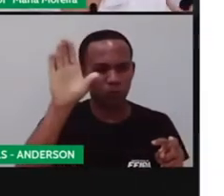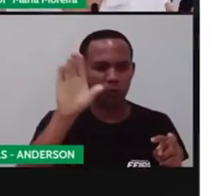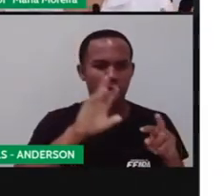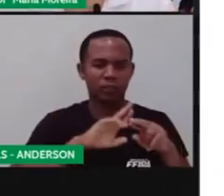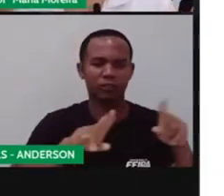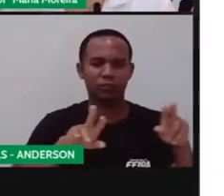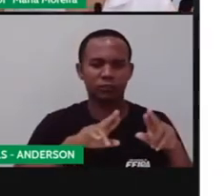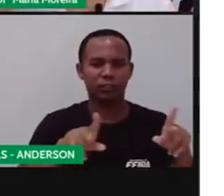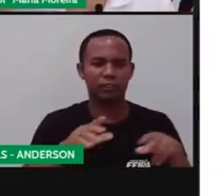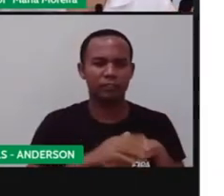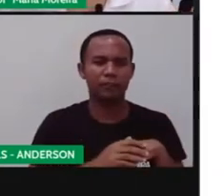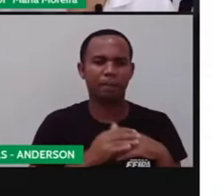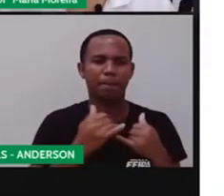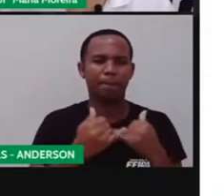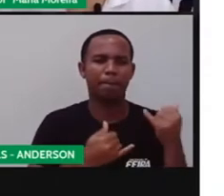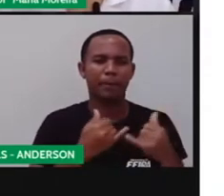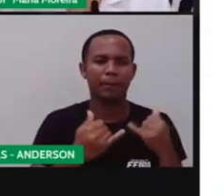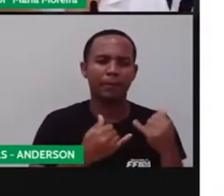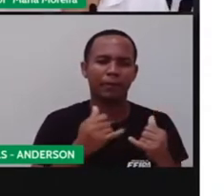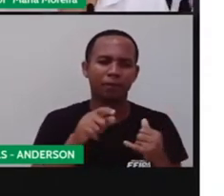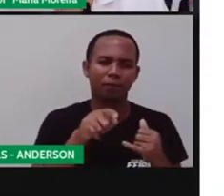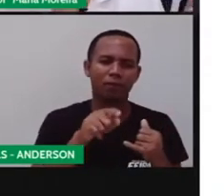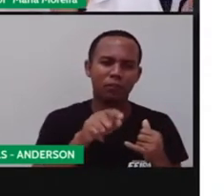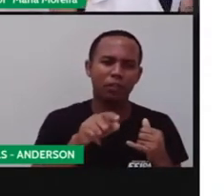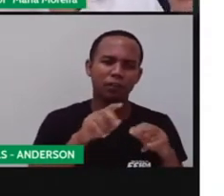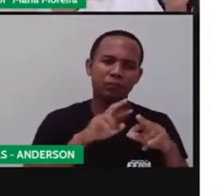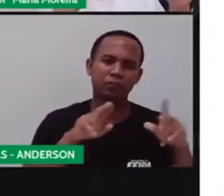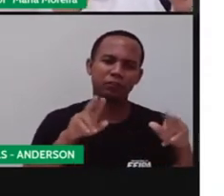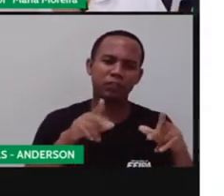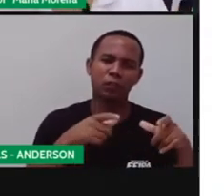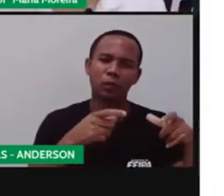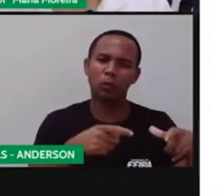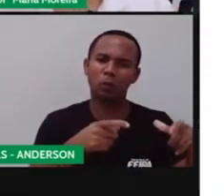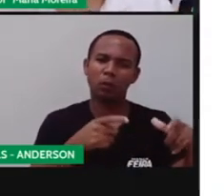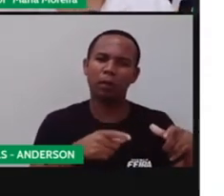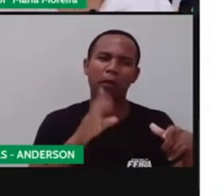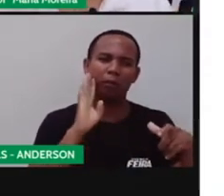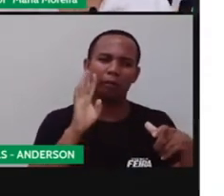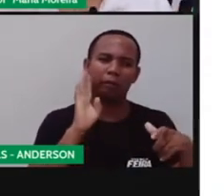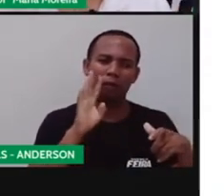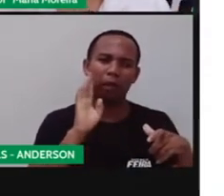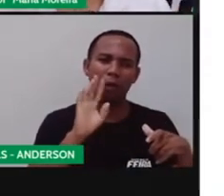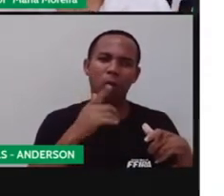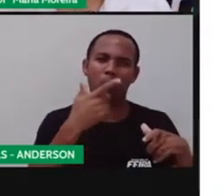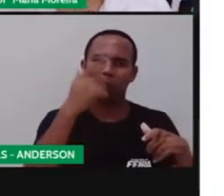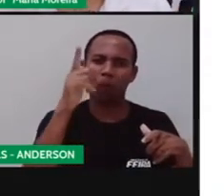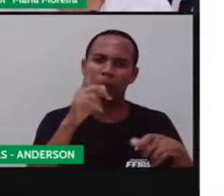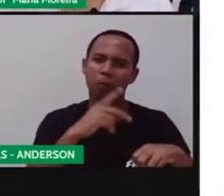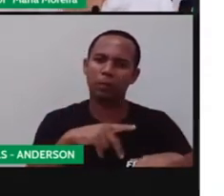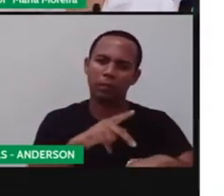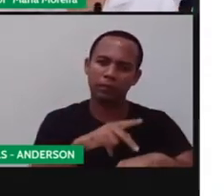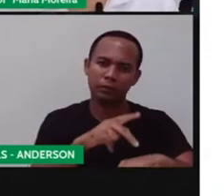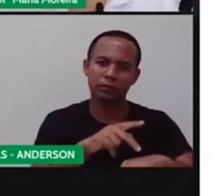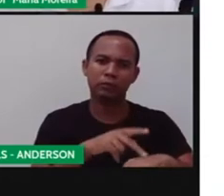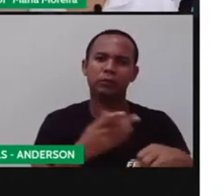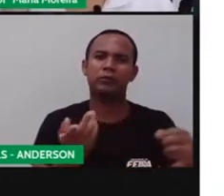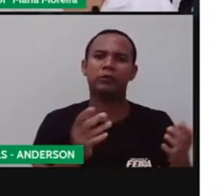cada brinquedinho, a vai pensando, poxa velho, olha, veio de tal lugar. Nossa, que bacana. Que coisa legal que eu tô aprendendo agora.